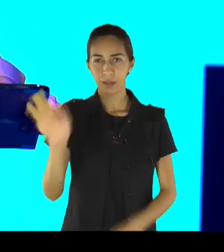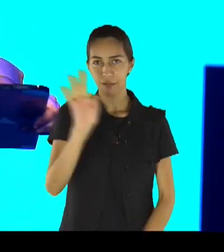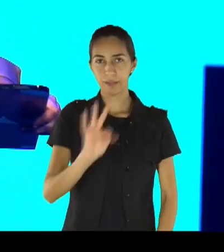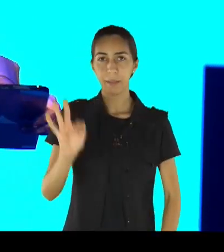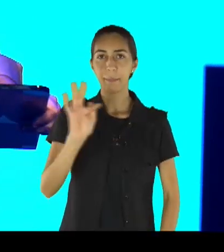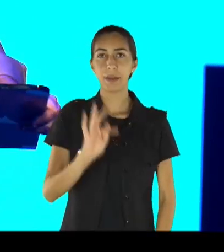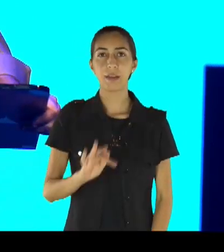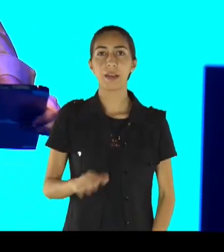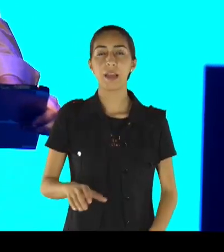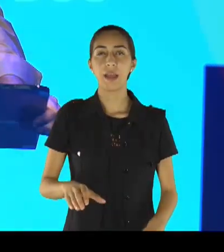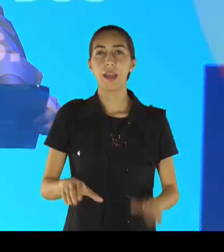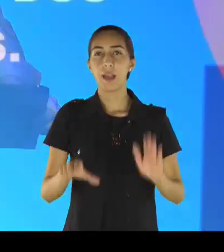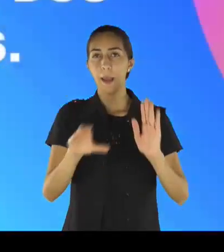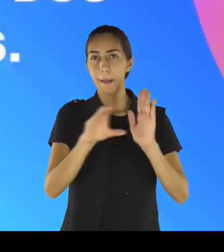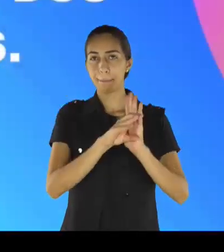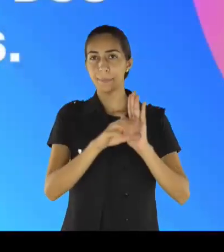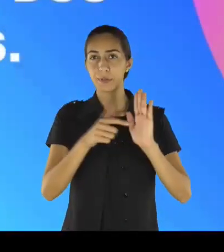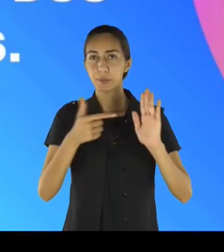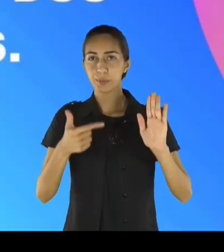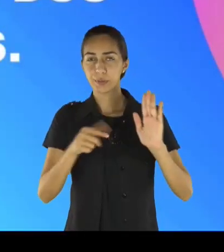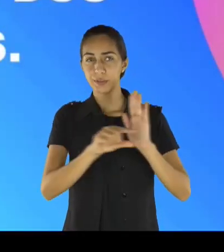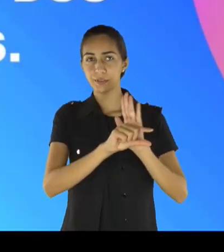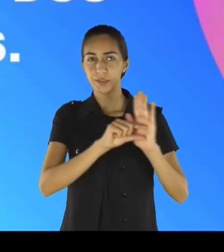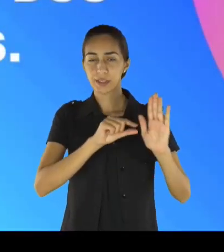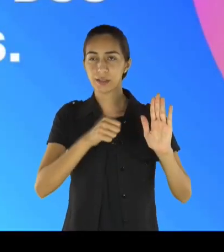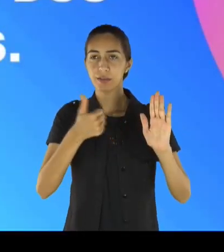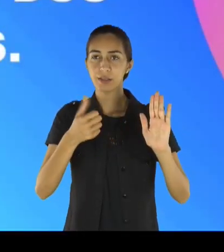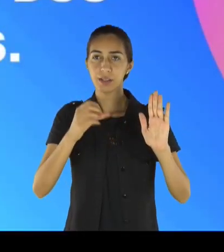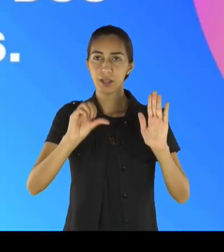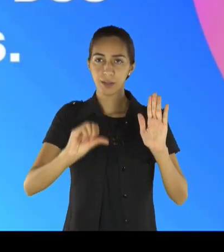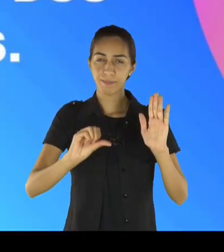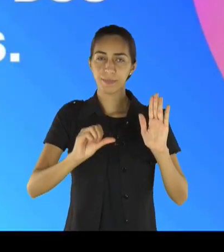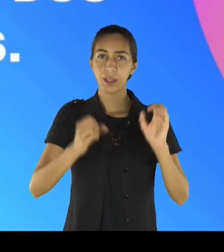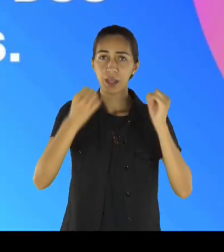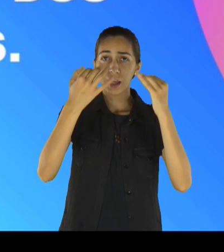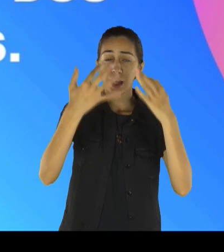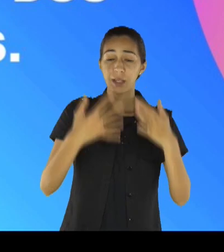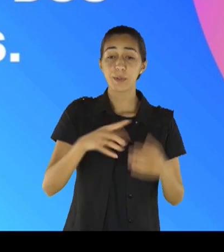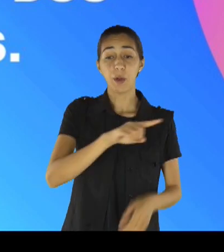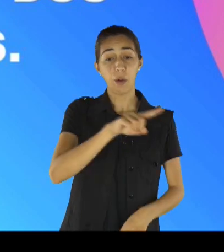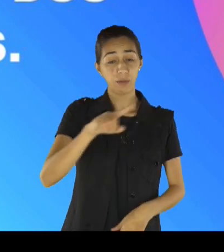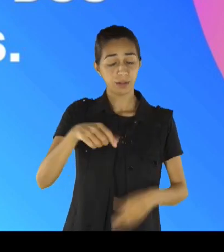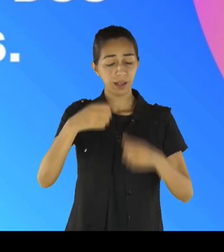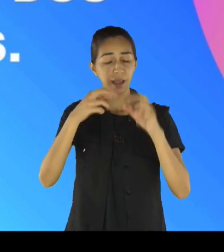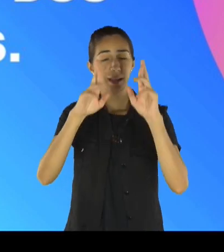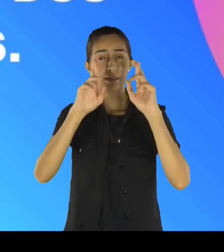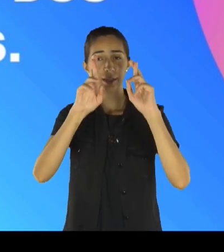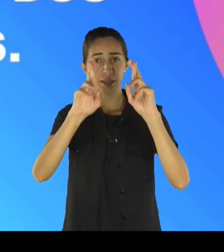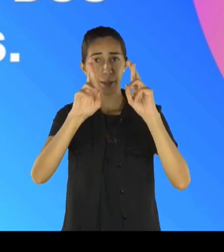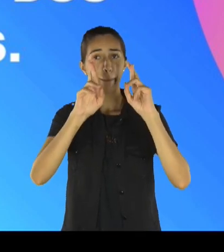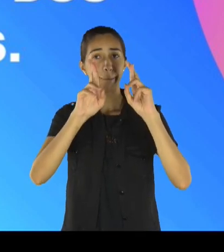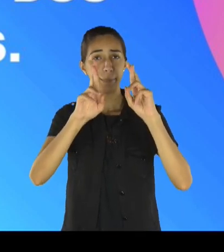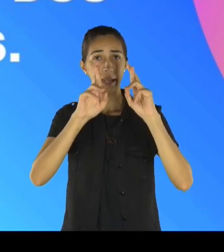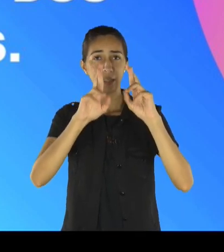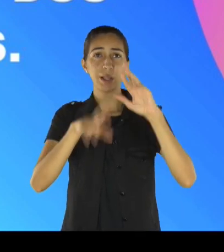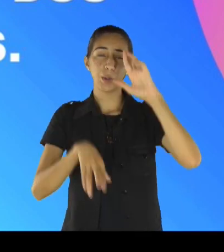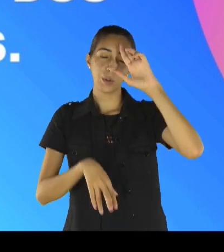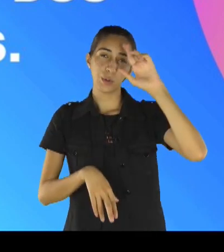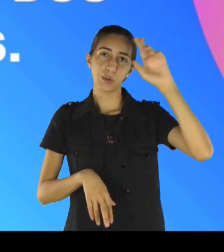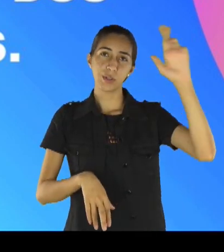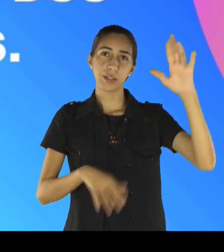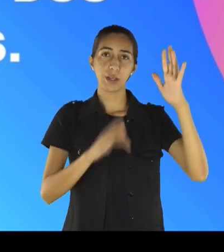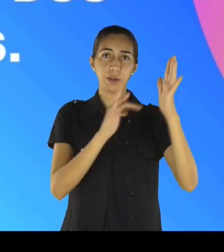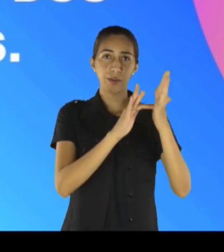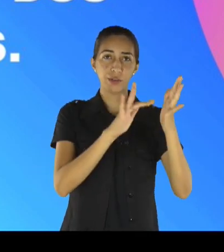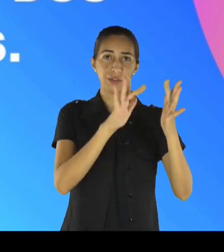diz assim, espero no Senhor Jesus, que em breve, vos mandarei Timóteo, porque também, para